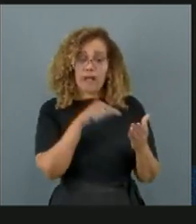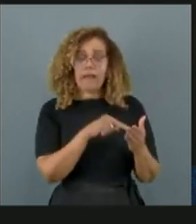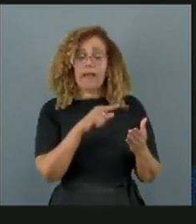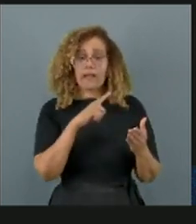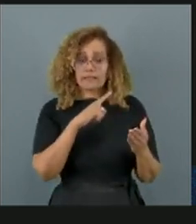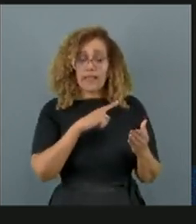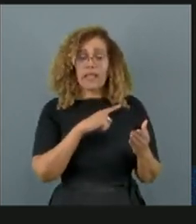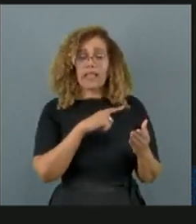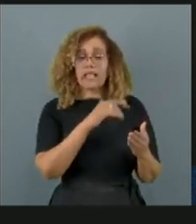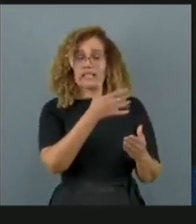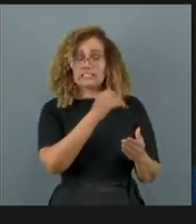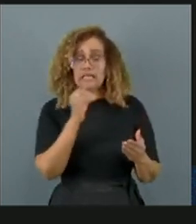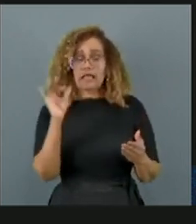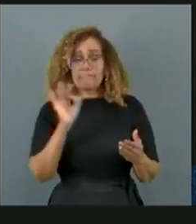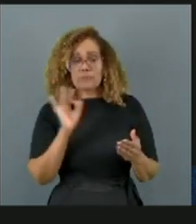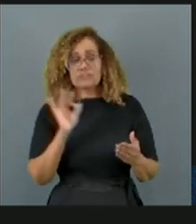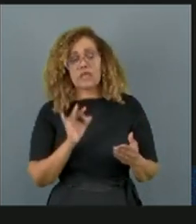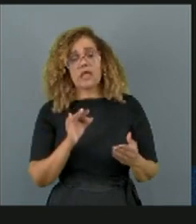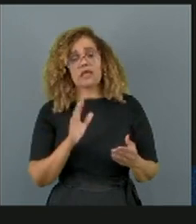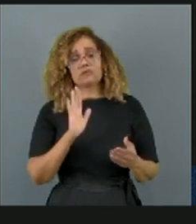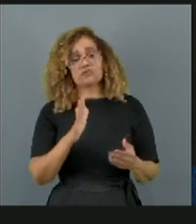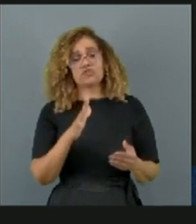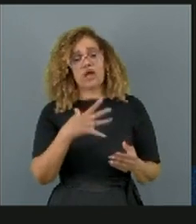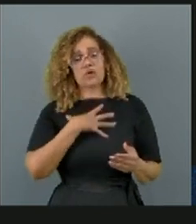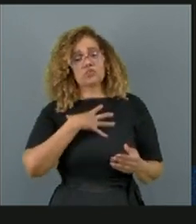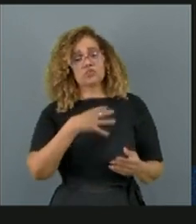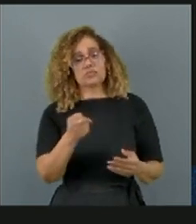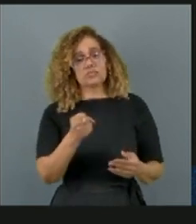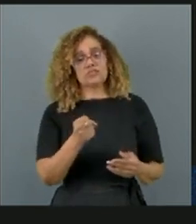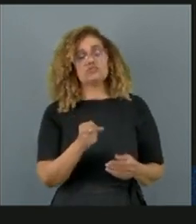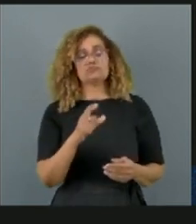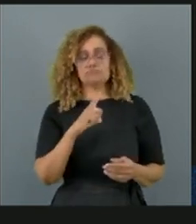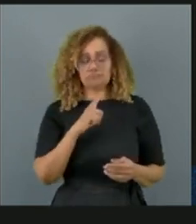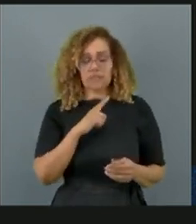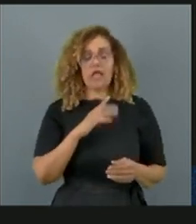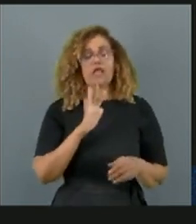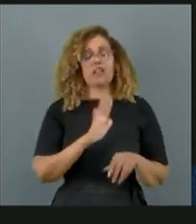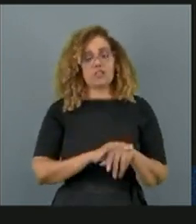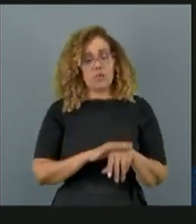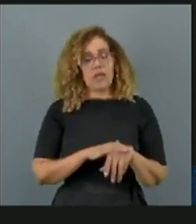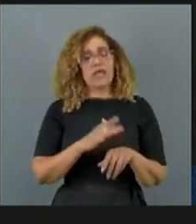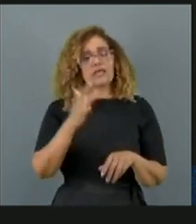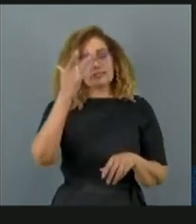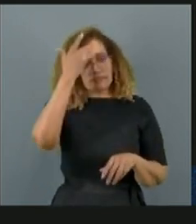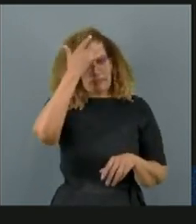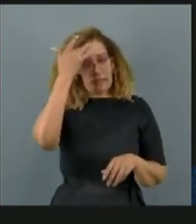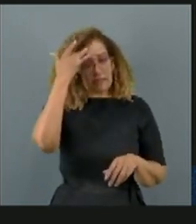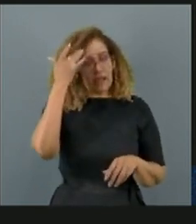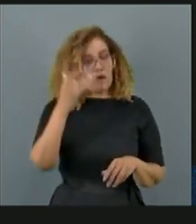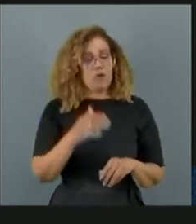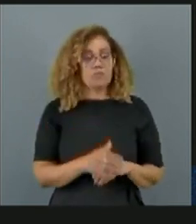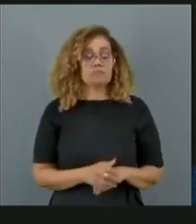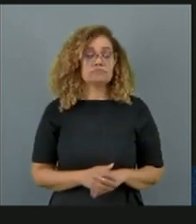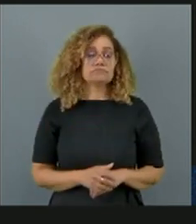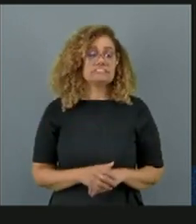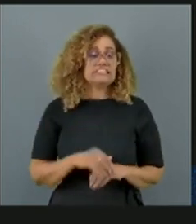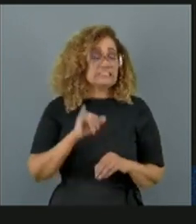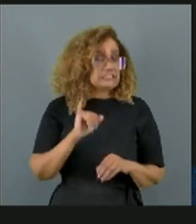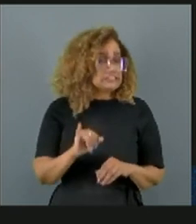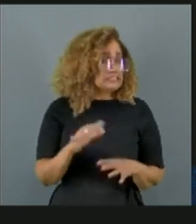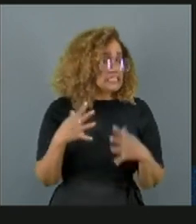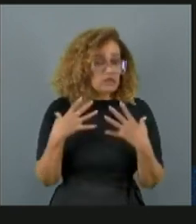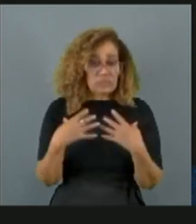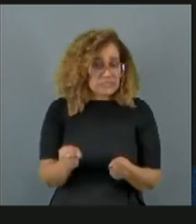afirmamos que cerca de 100% daqueles que suicidam tem doença mental. Qualquer ação que nega isso